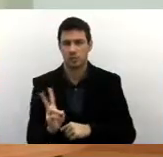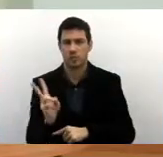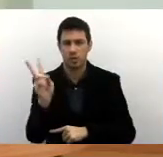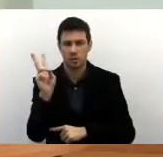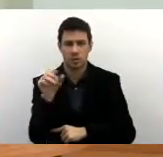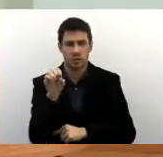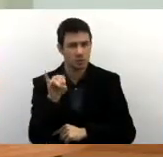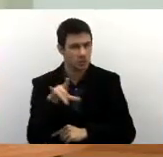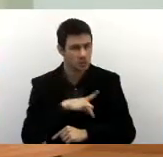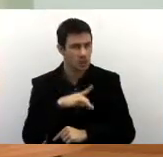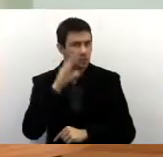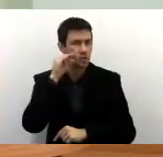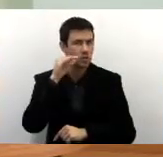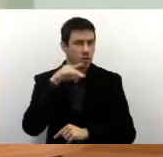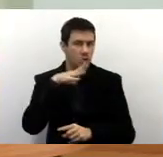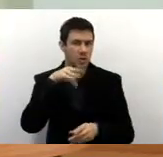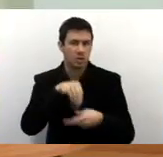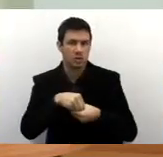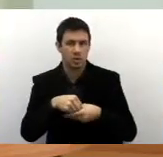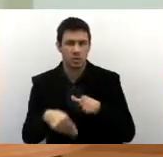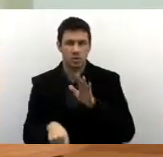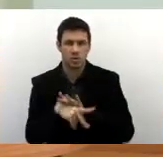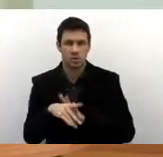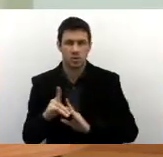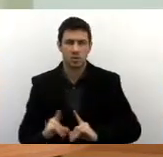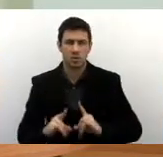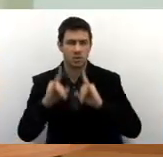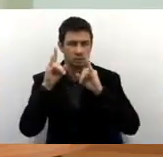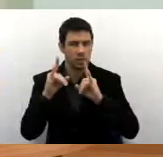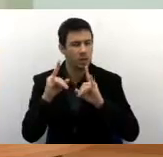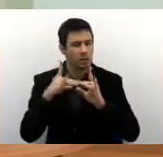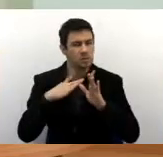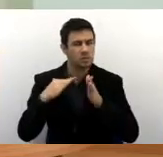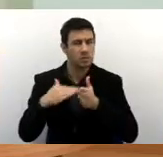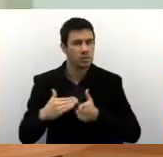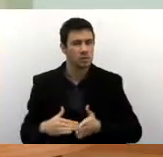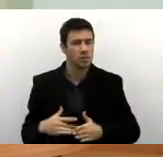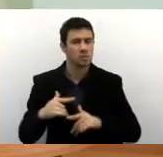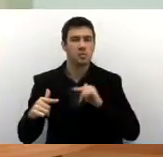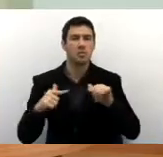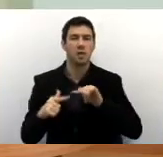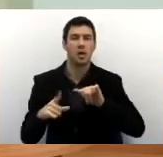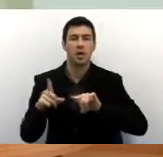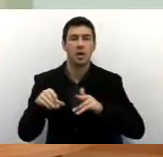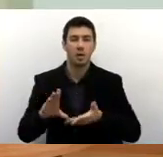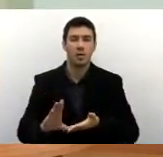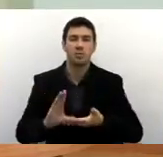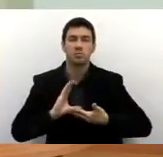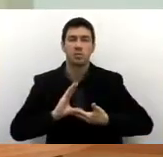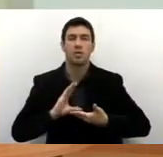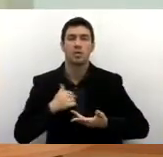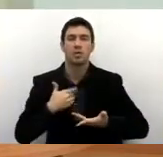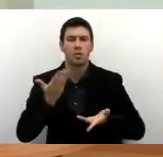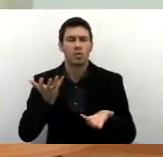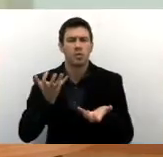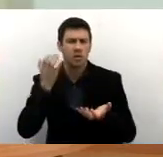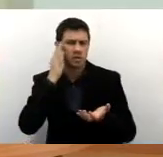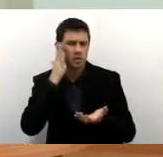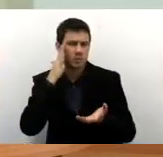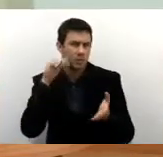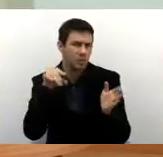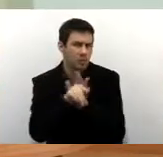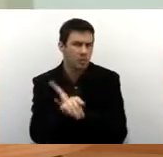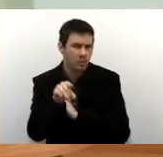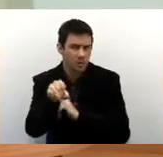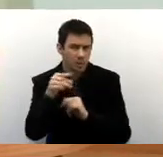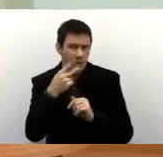funcionários lotados na Secretaria do Trabalho que recebem pela Agende. Então, gostaria que a sua